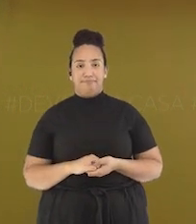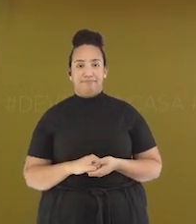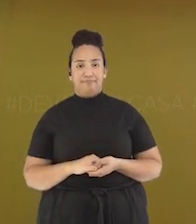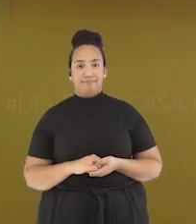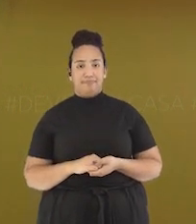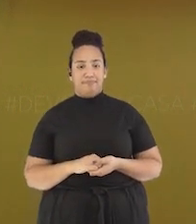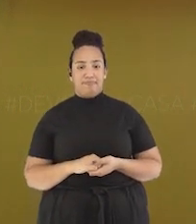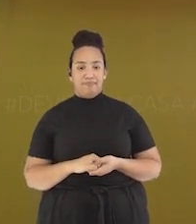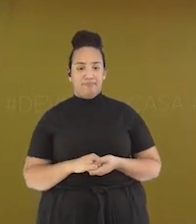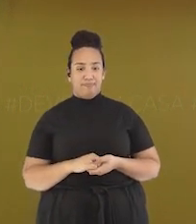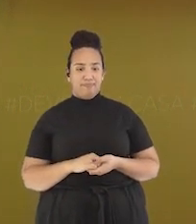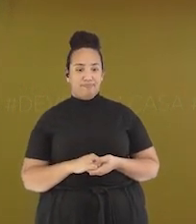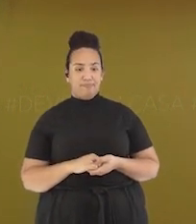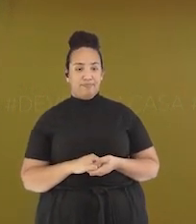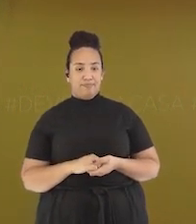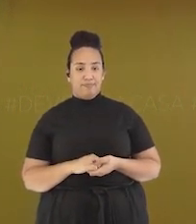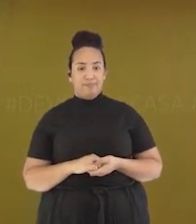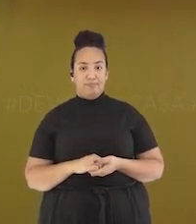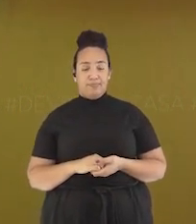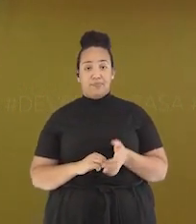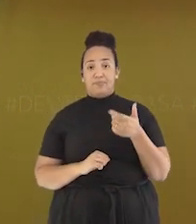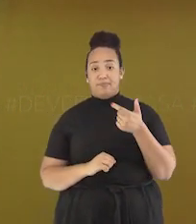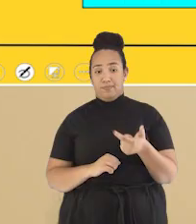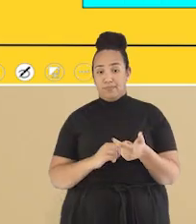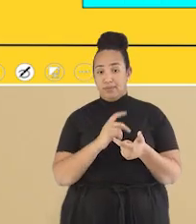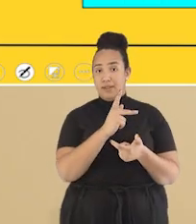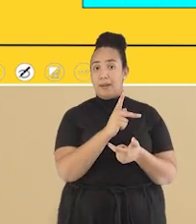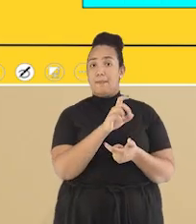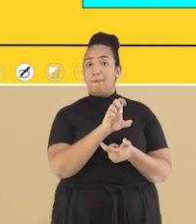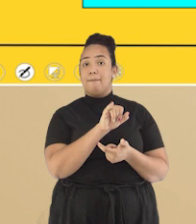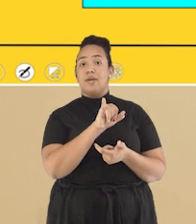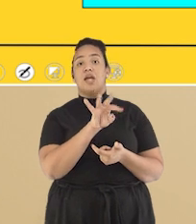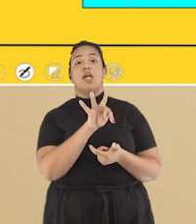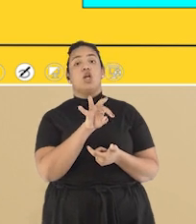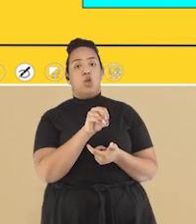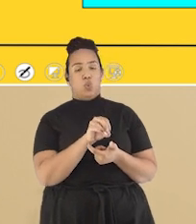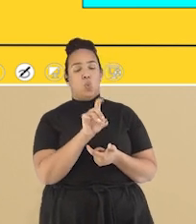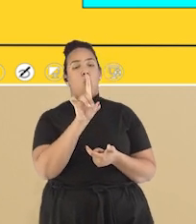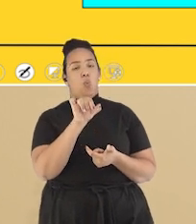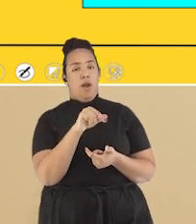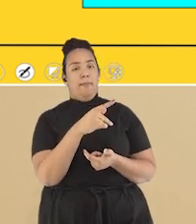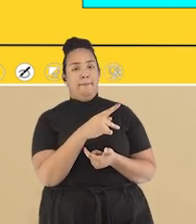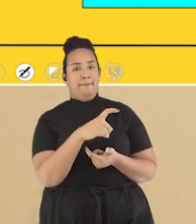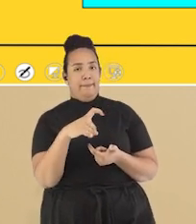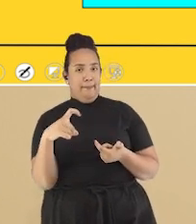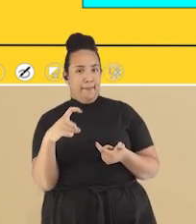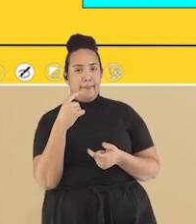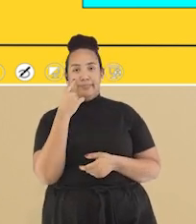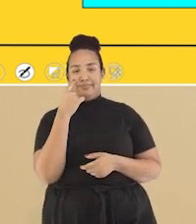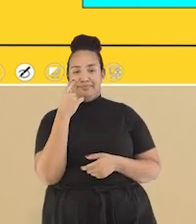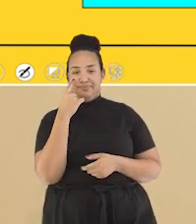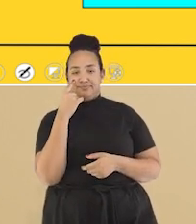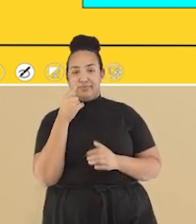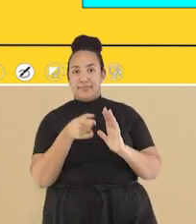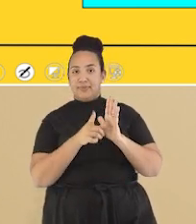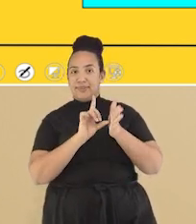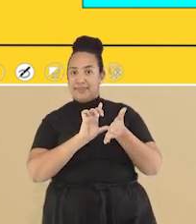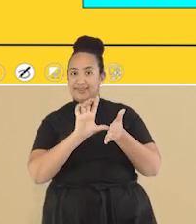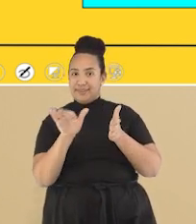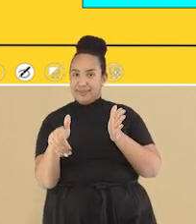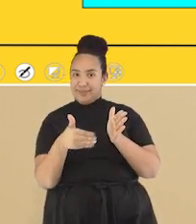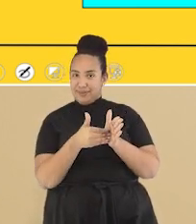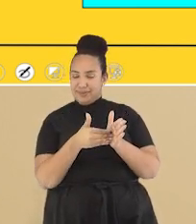A palavra peito É uma palavra paroxítona A sílaba tônica está na penúltima sílaba